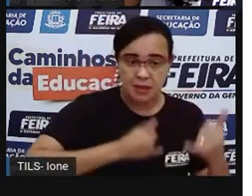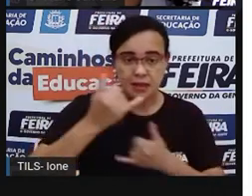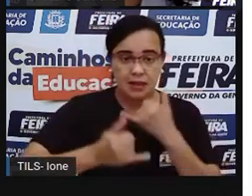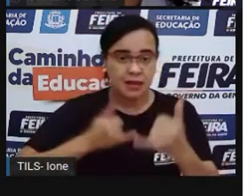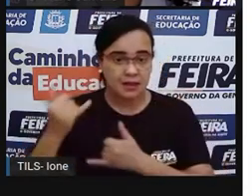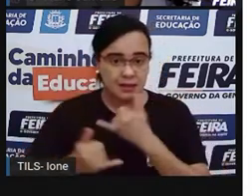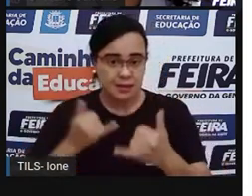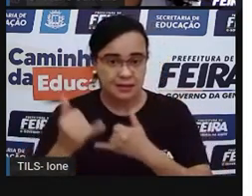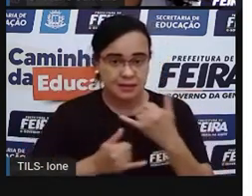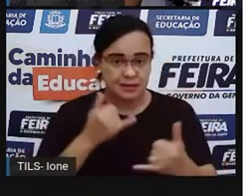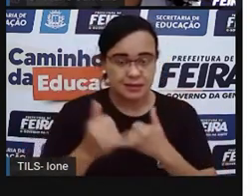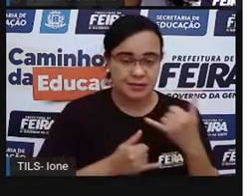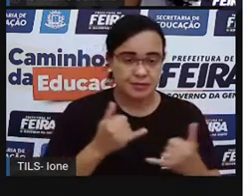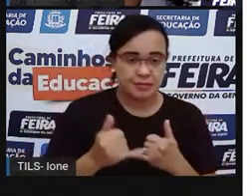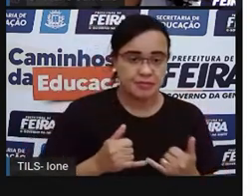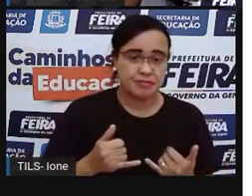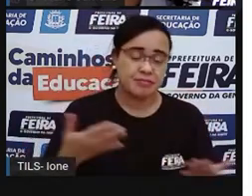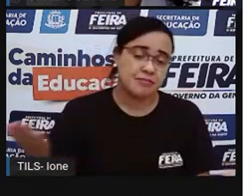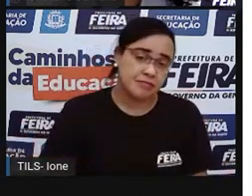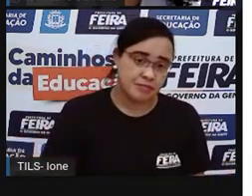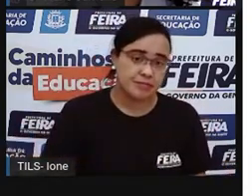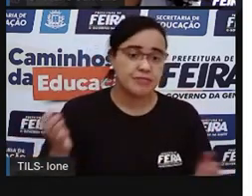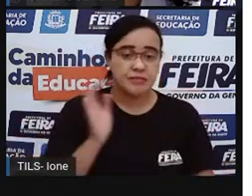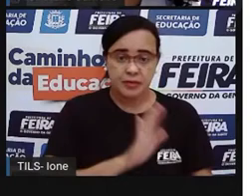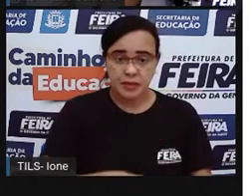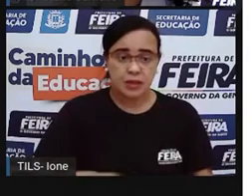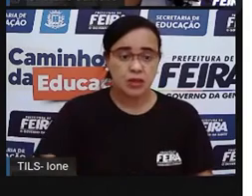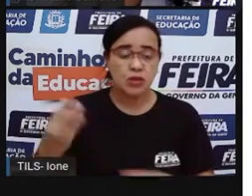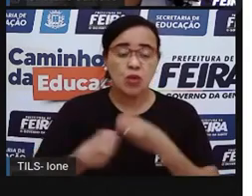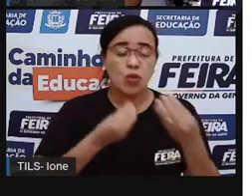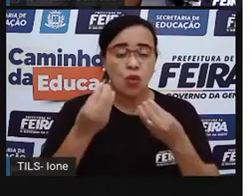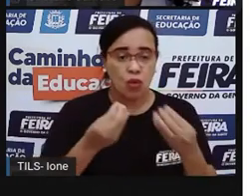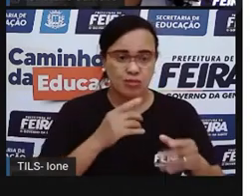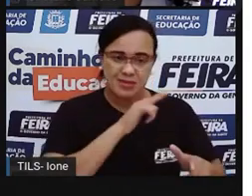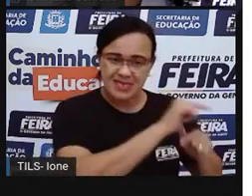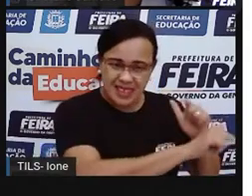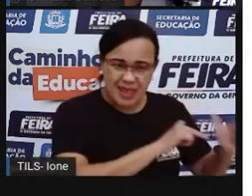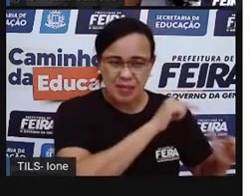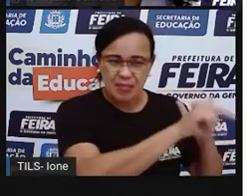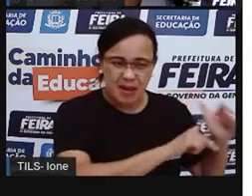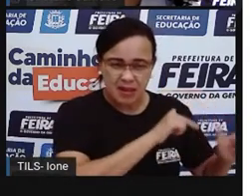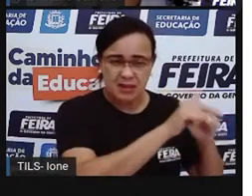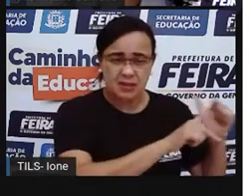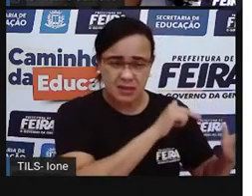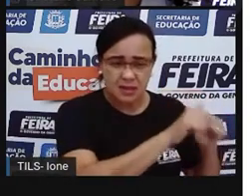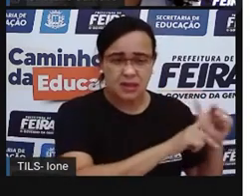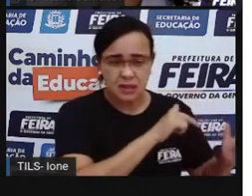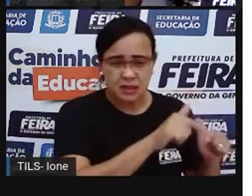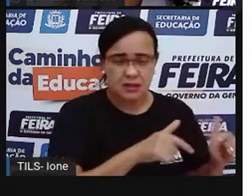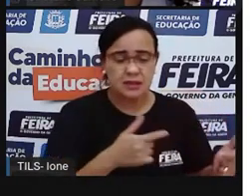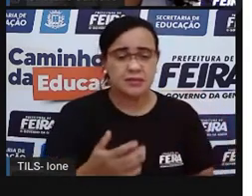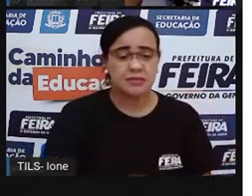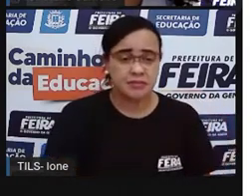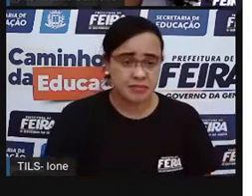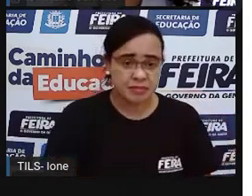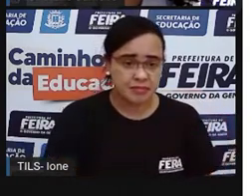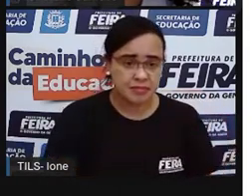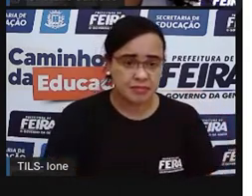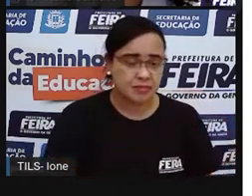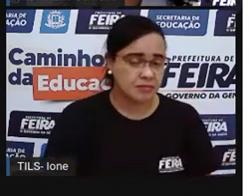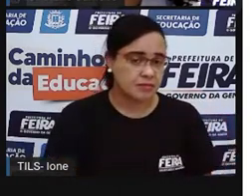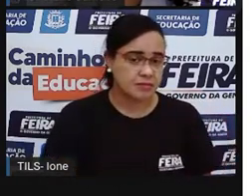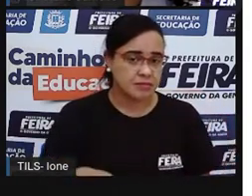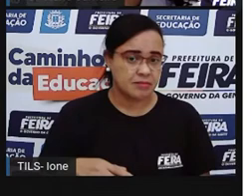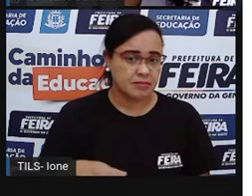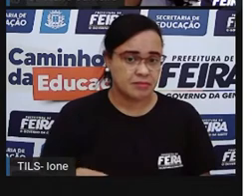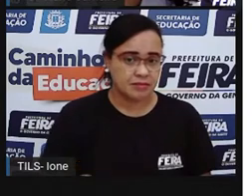criança, quando a gente crescer, a gente não vai poder também. Vai ter que trabalhar, vai ter que conseguir tudo. Porque aí a gente não vai ter tempo para brincar. Por isso